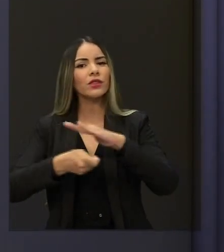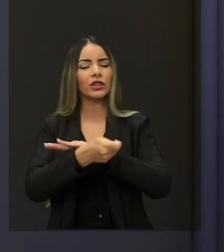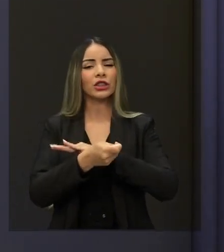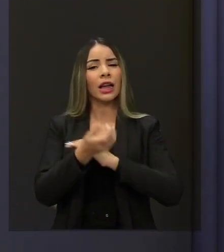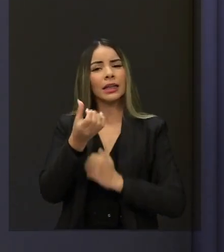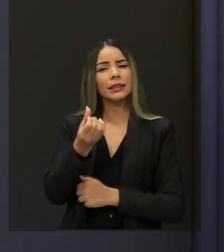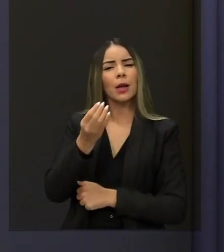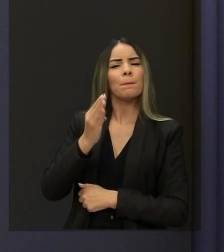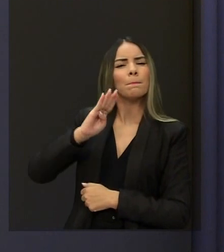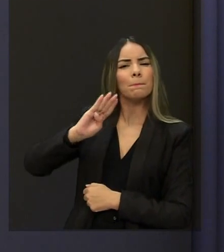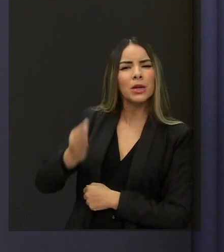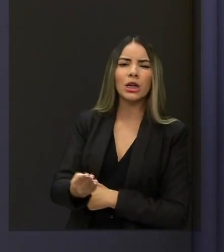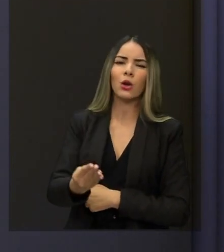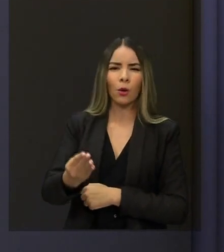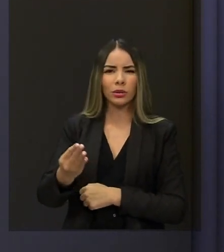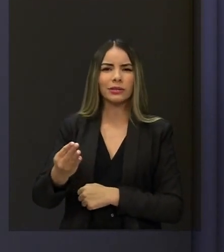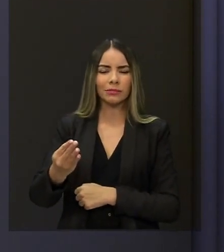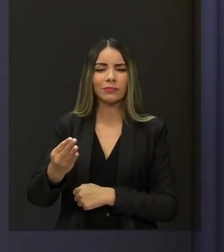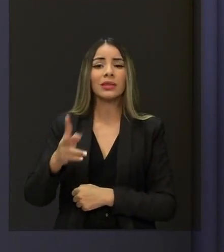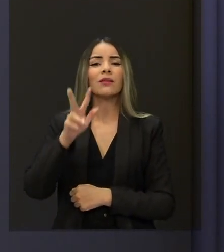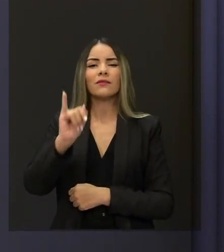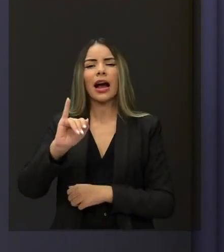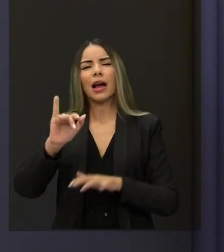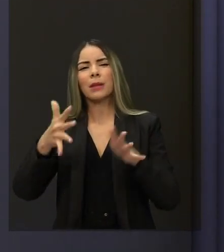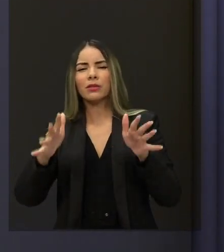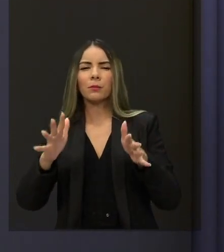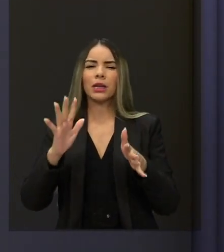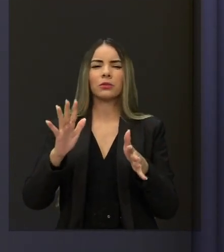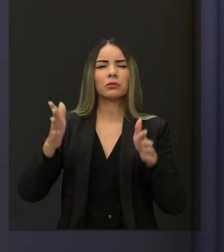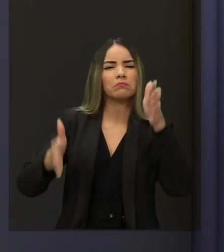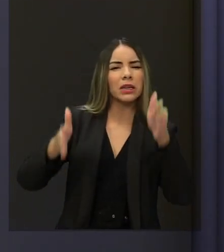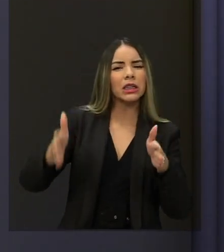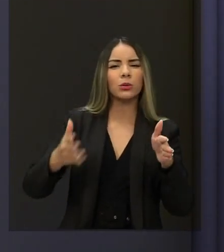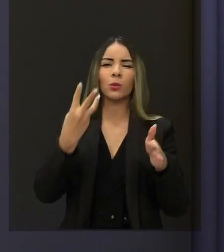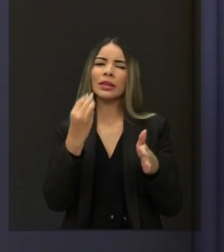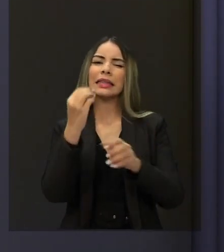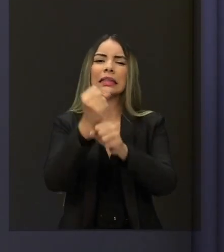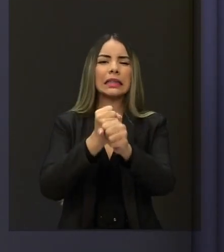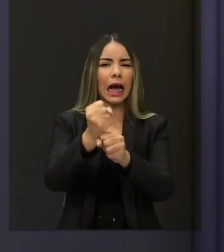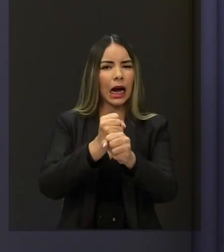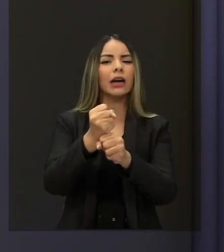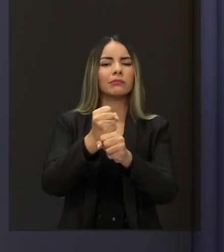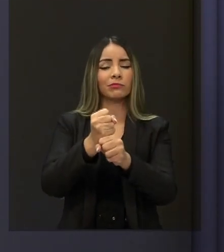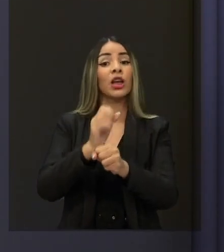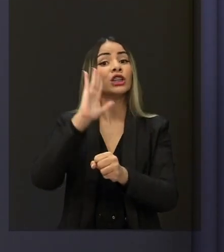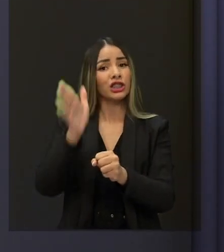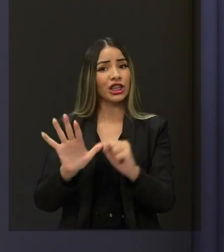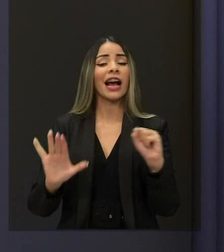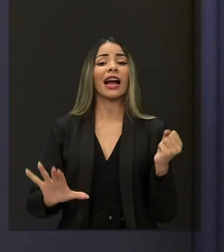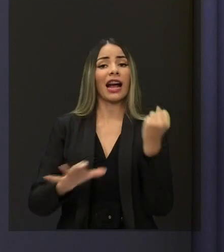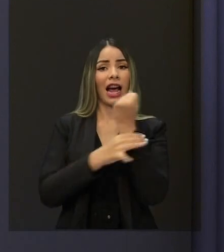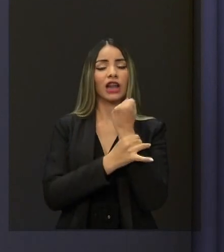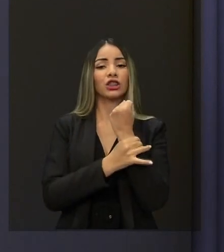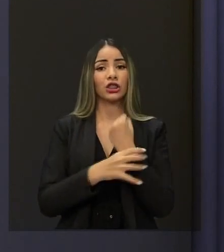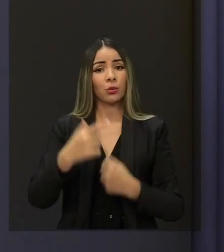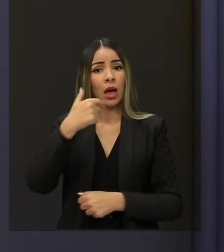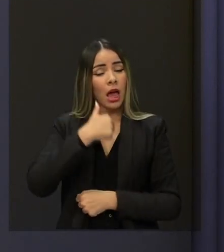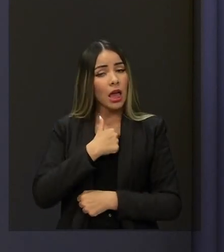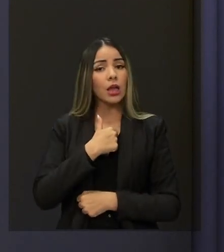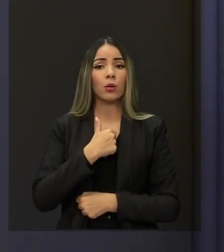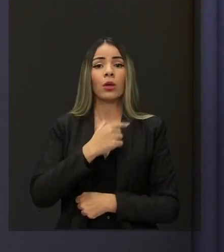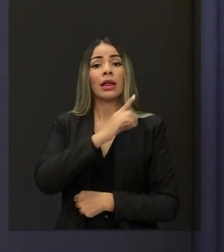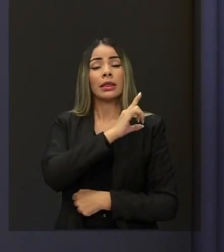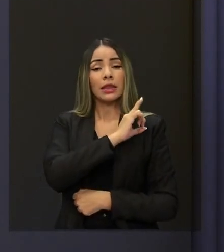bilhões, numa concessão que vai durar uma PPP por 30 anos. Portanto, isso está garantido. Eu, como deputado estadual, junto ao governador